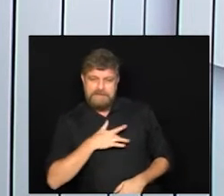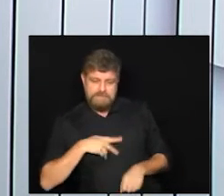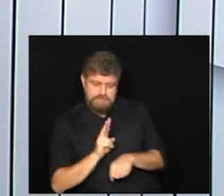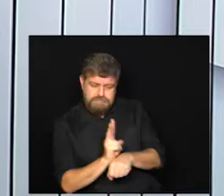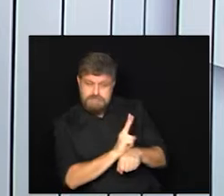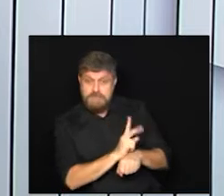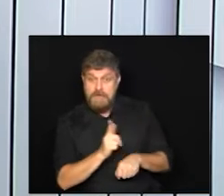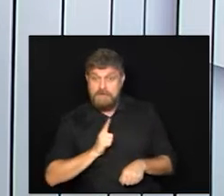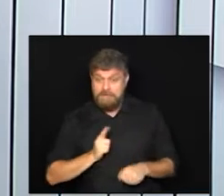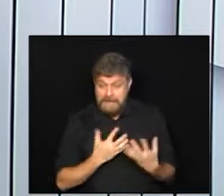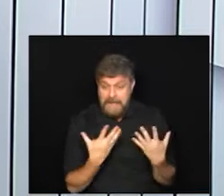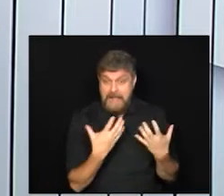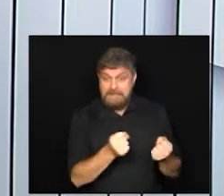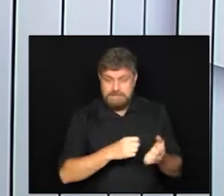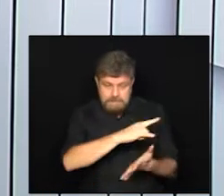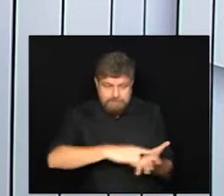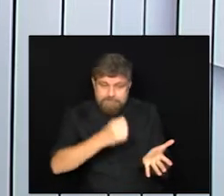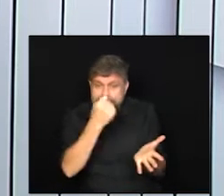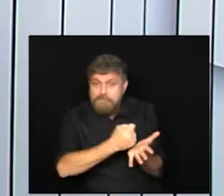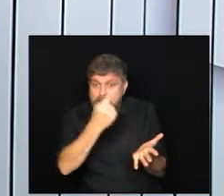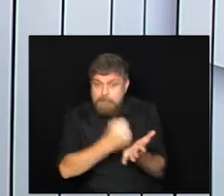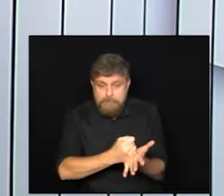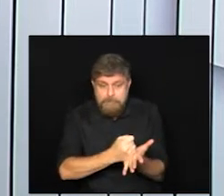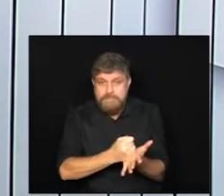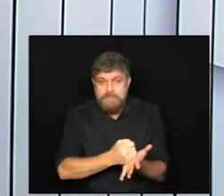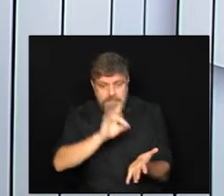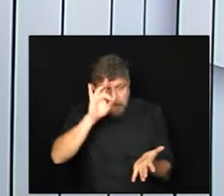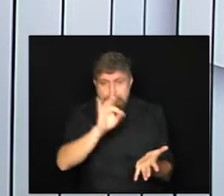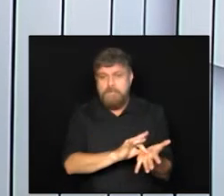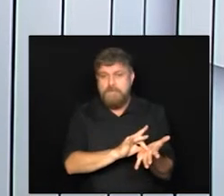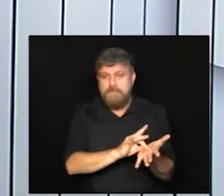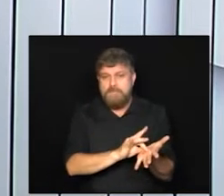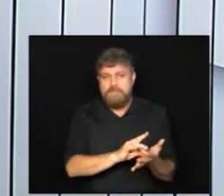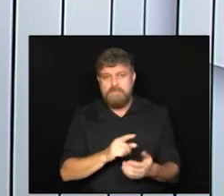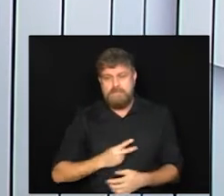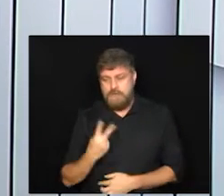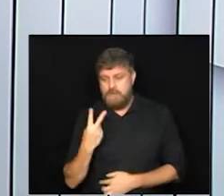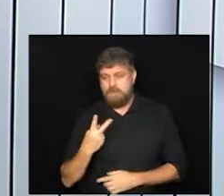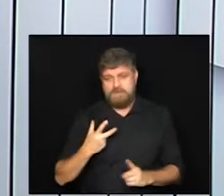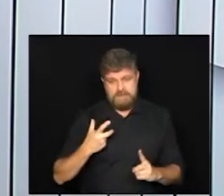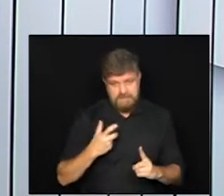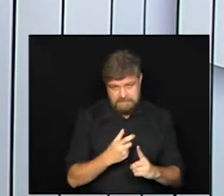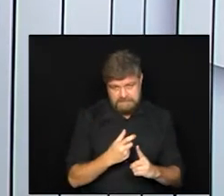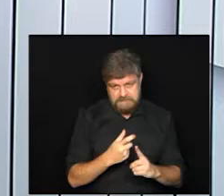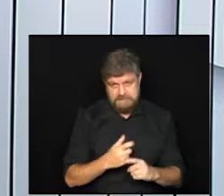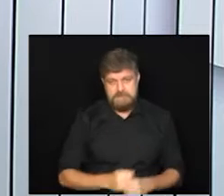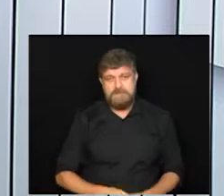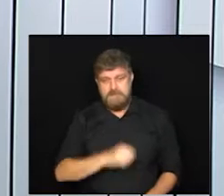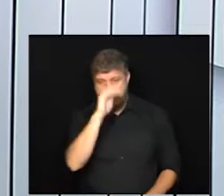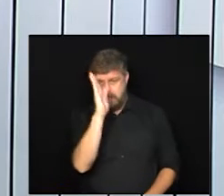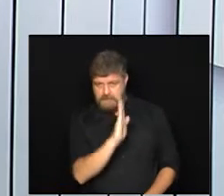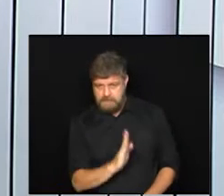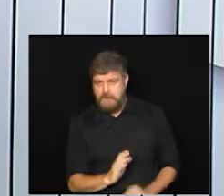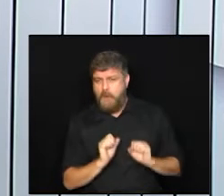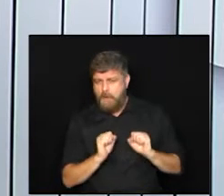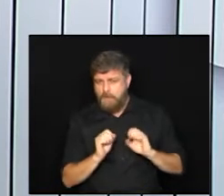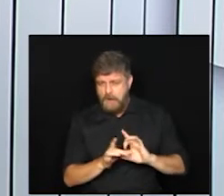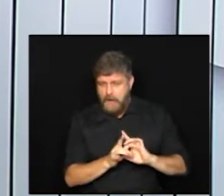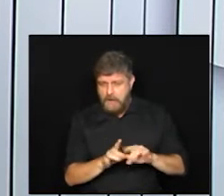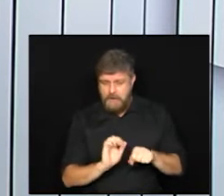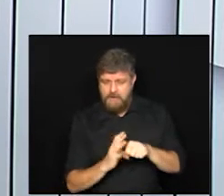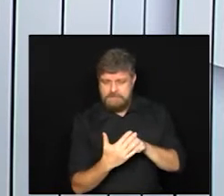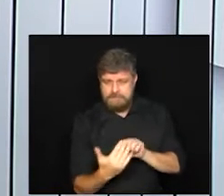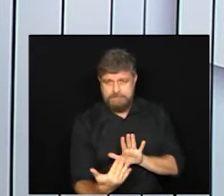aprovou com registro definitivo por enquanto duas vacinas para serem utilizadas no Brasil contra a Covid